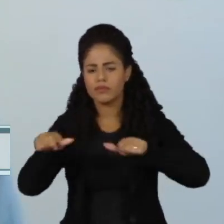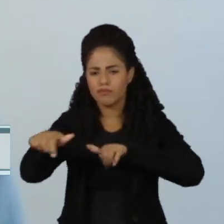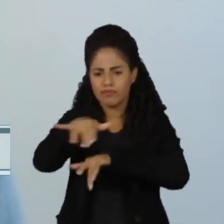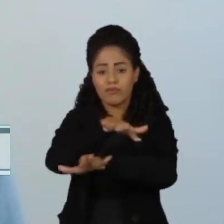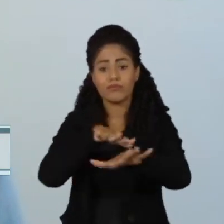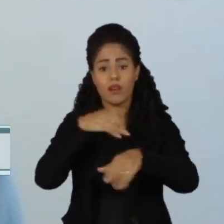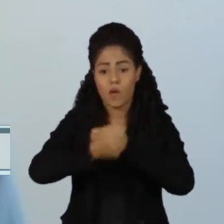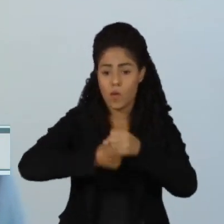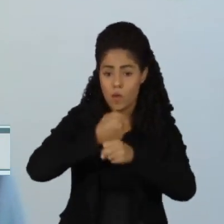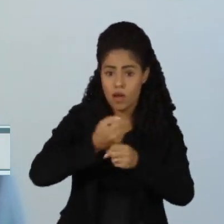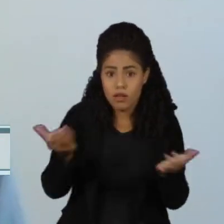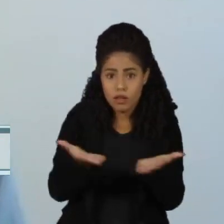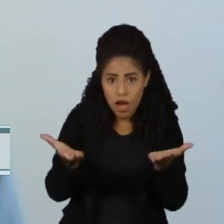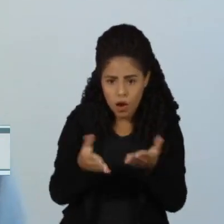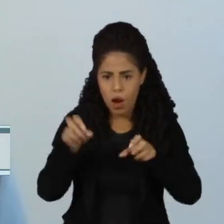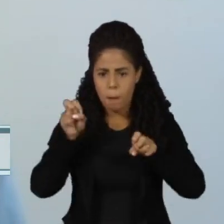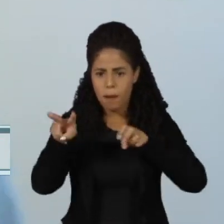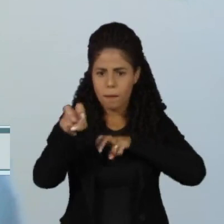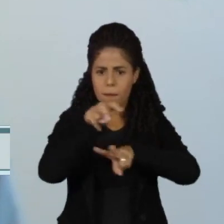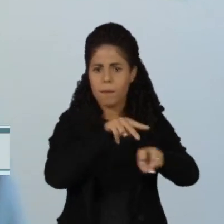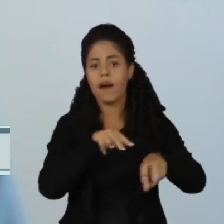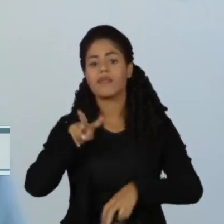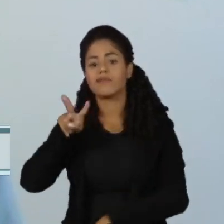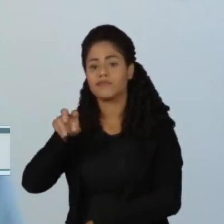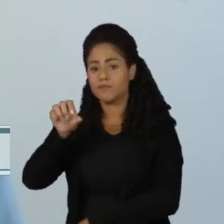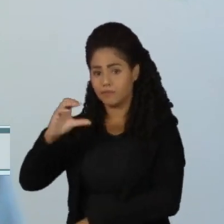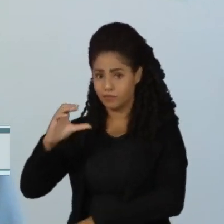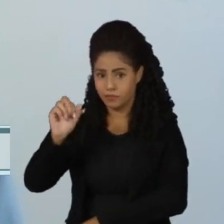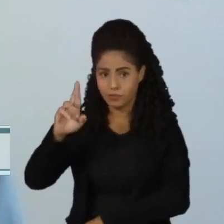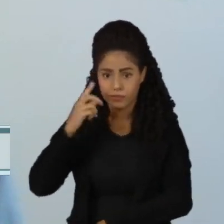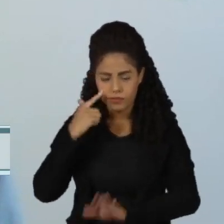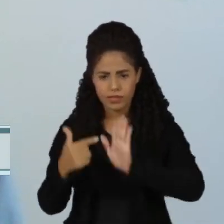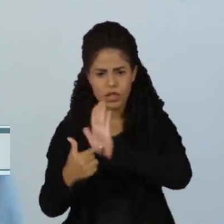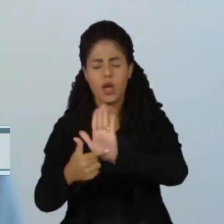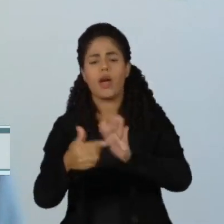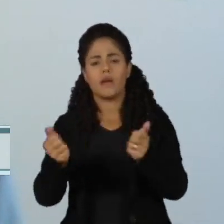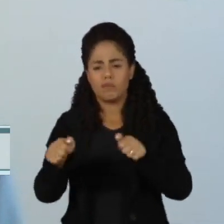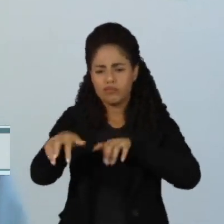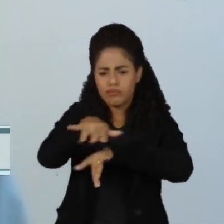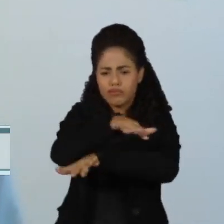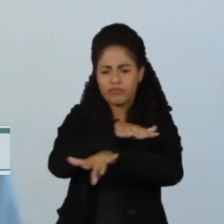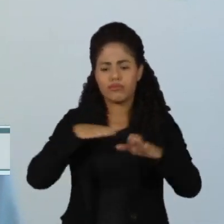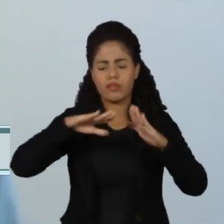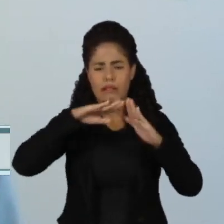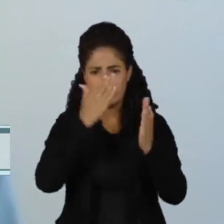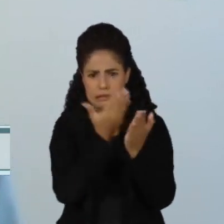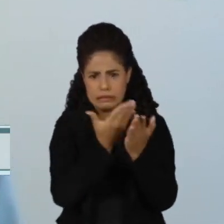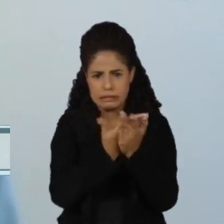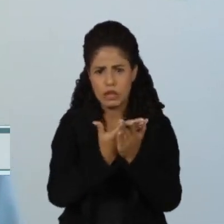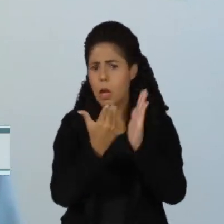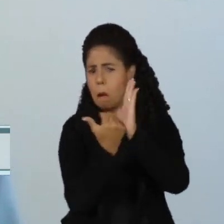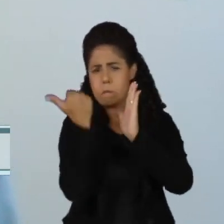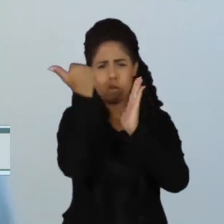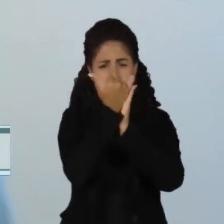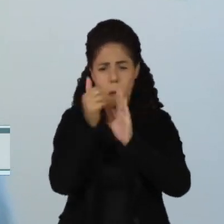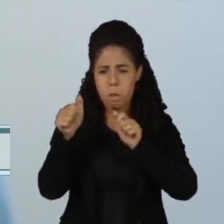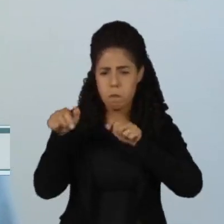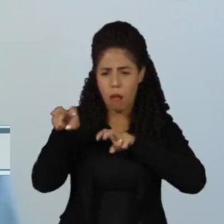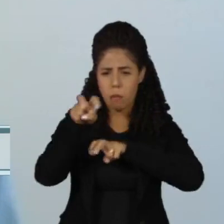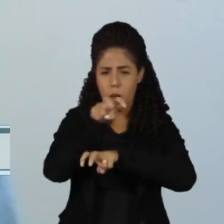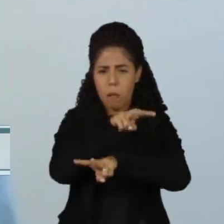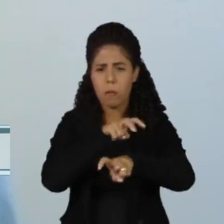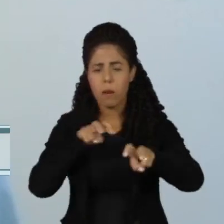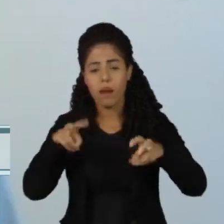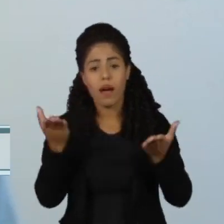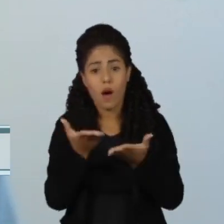parece que a circulação do VSR começa a voltar ao seu padrão habitual, de intensificar sua circulação justamente no